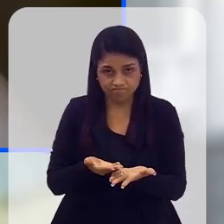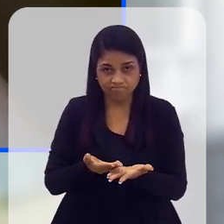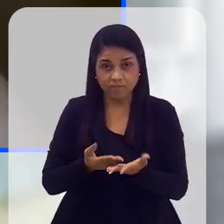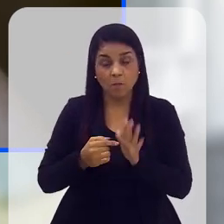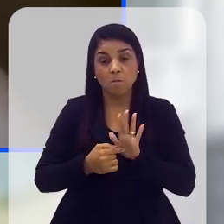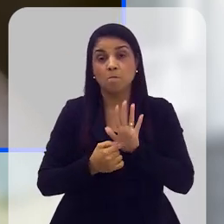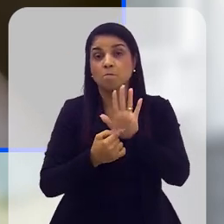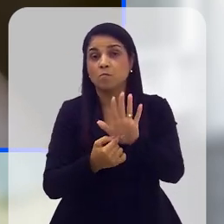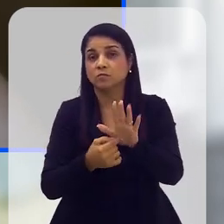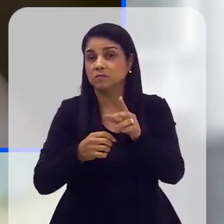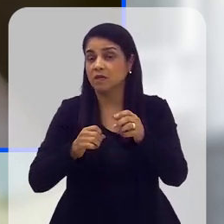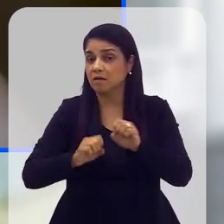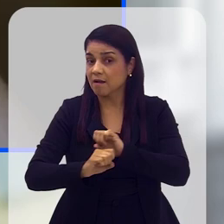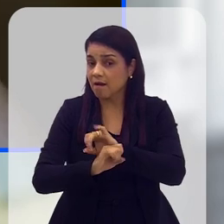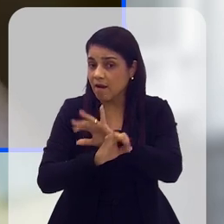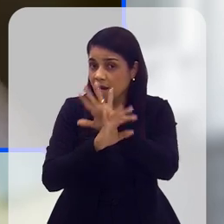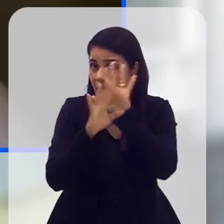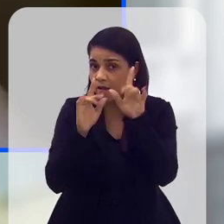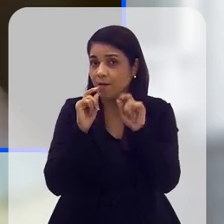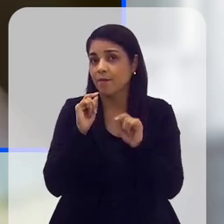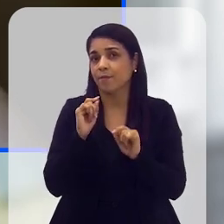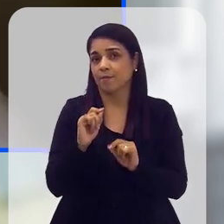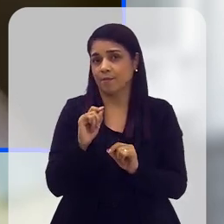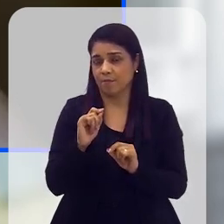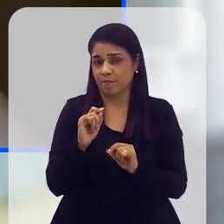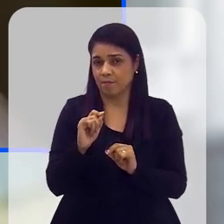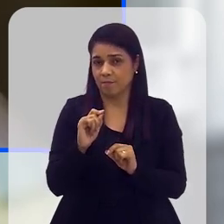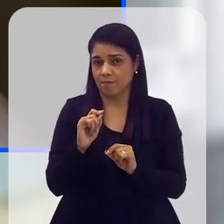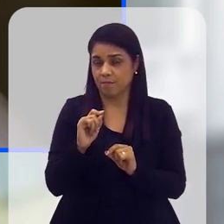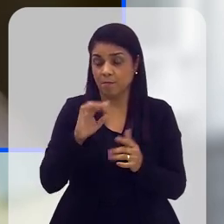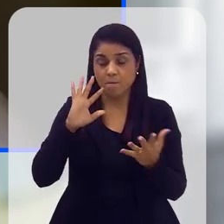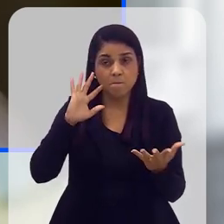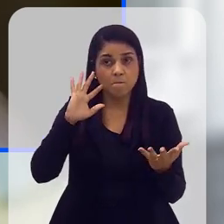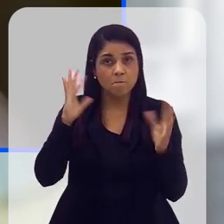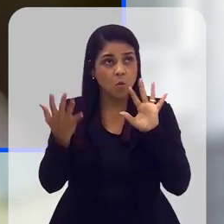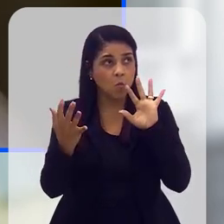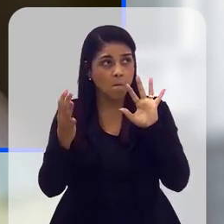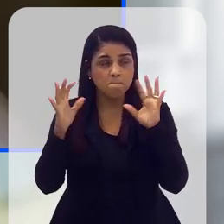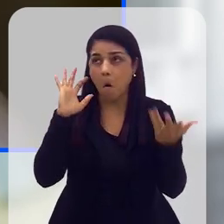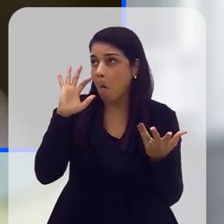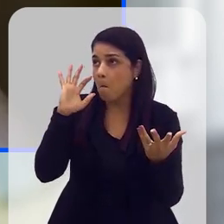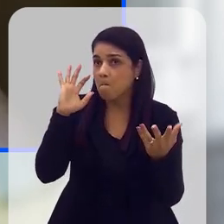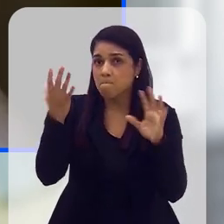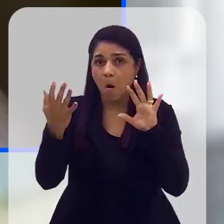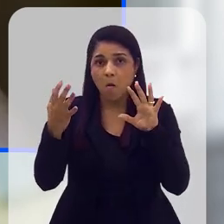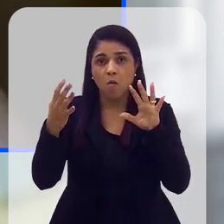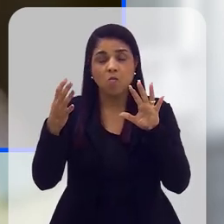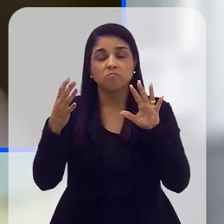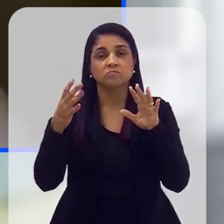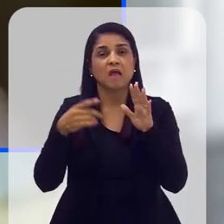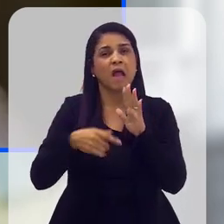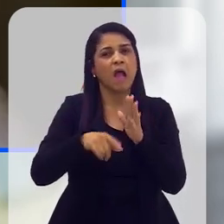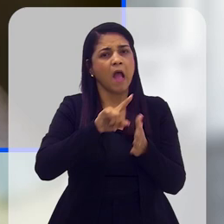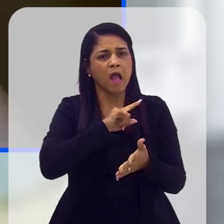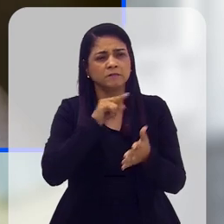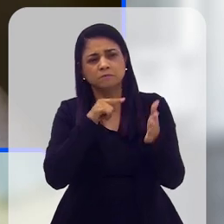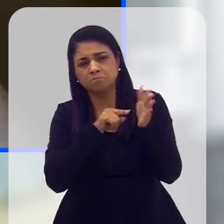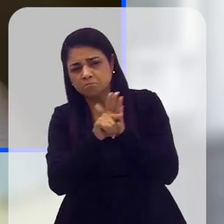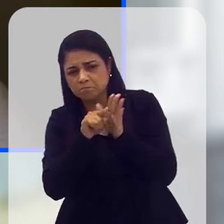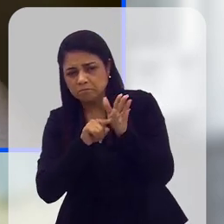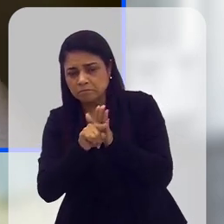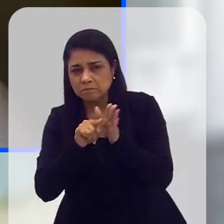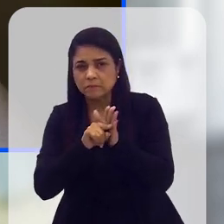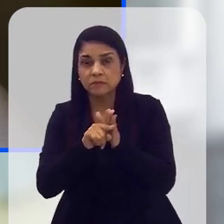mostrar mais claramente a que veio essas mudanças climáticas que antes eram questionadas